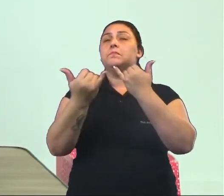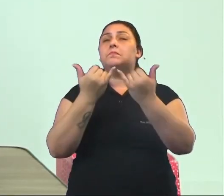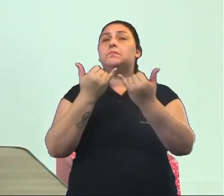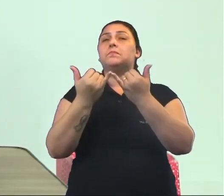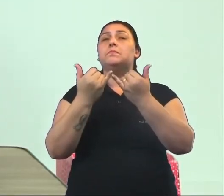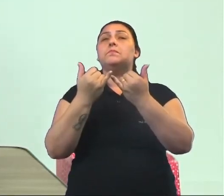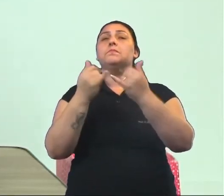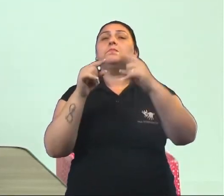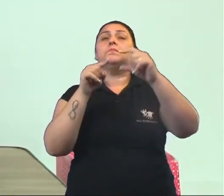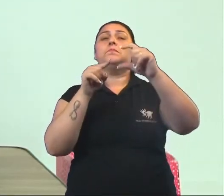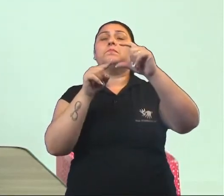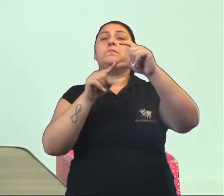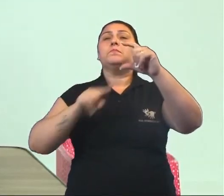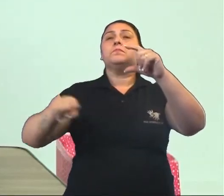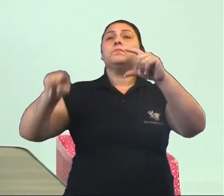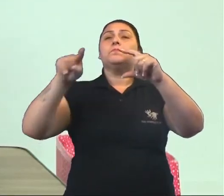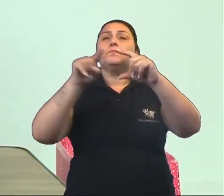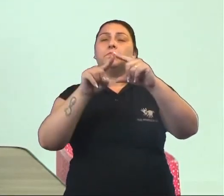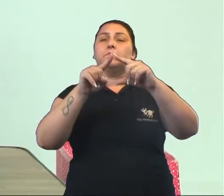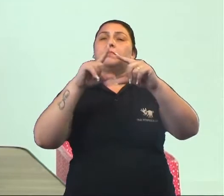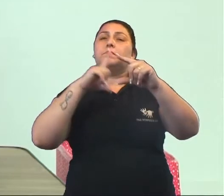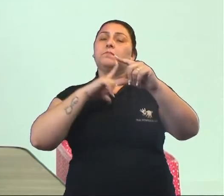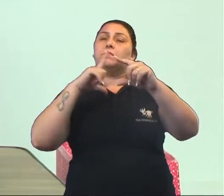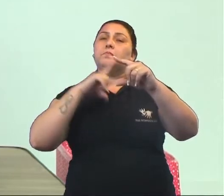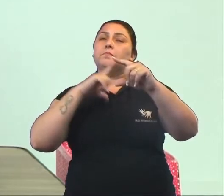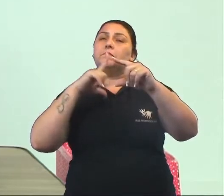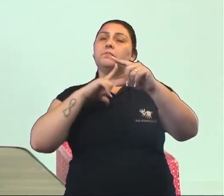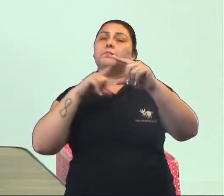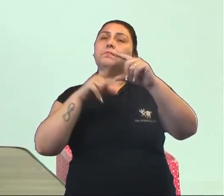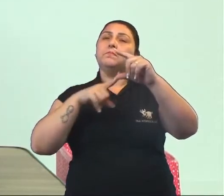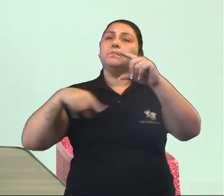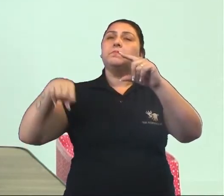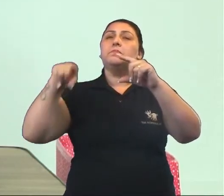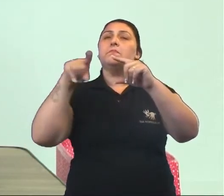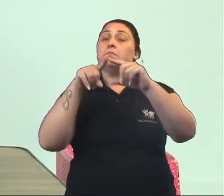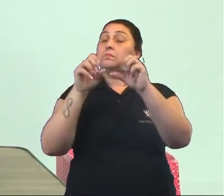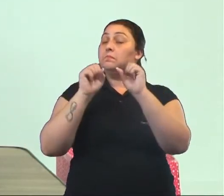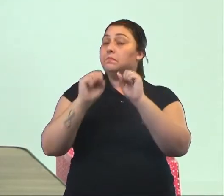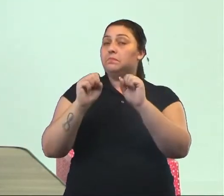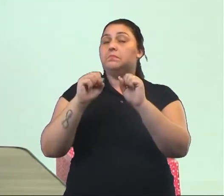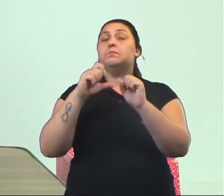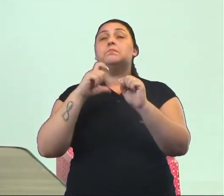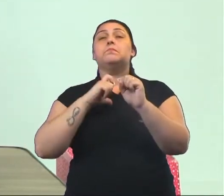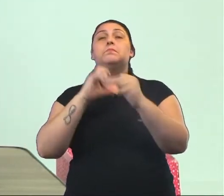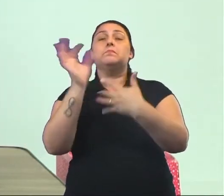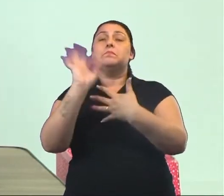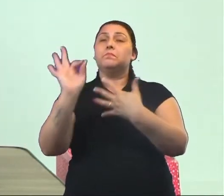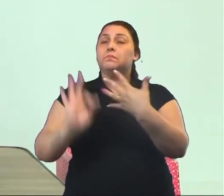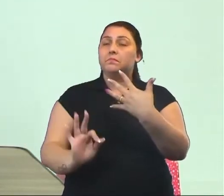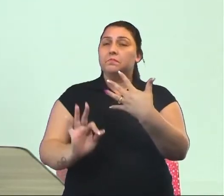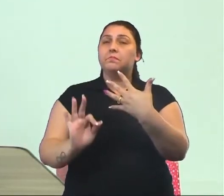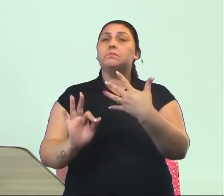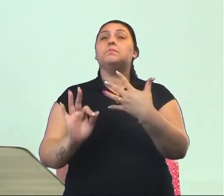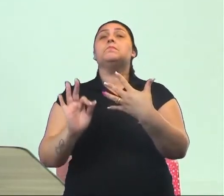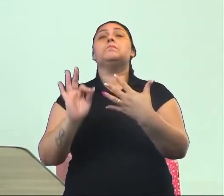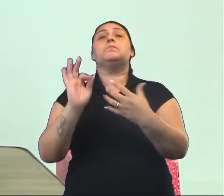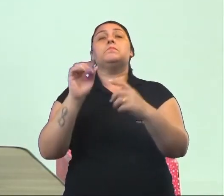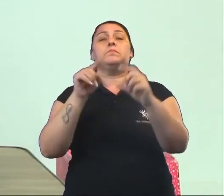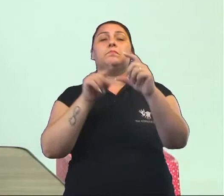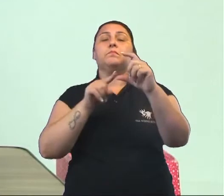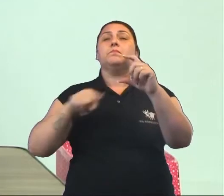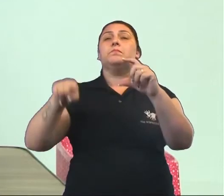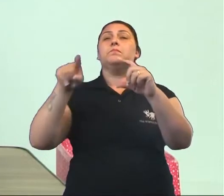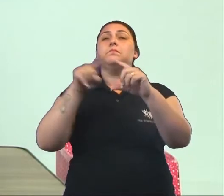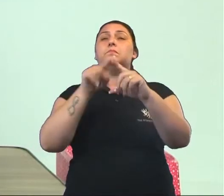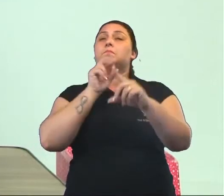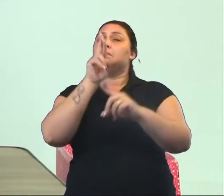sólido arredondado, que possui superfícies arredondadas, que podem ser classificados como corpos redondos?